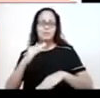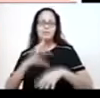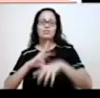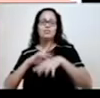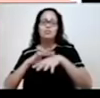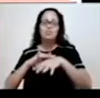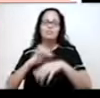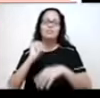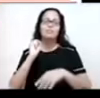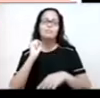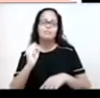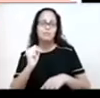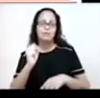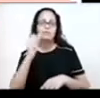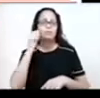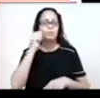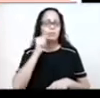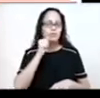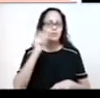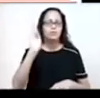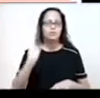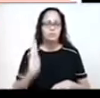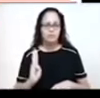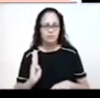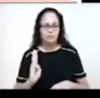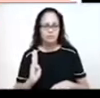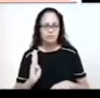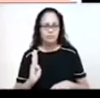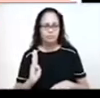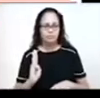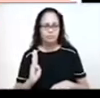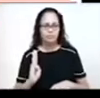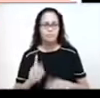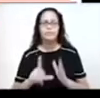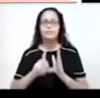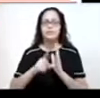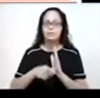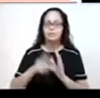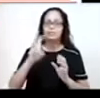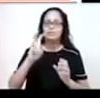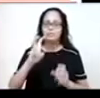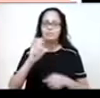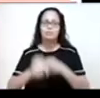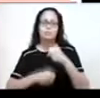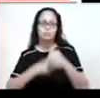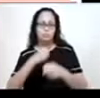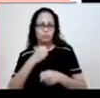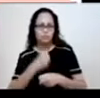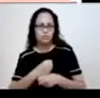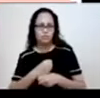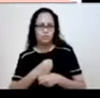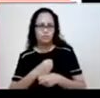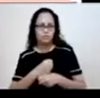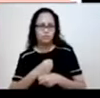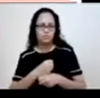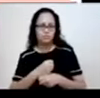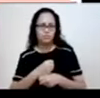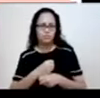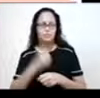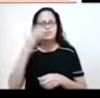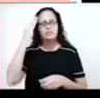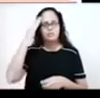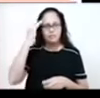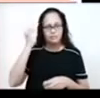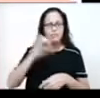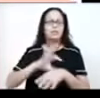mundo, a sobrevida média após 5 anos é de 61%. O que isso significa? Após 5 anos do